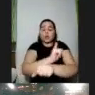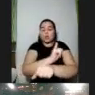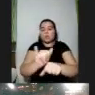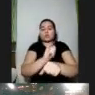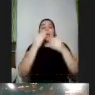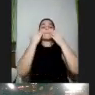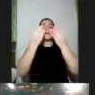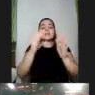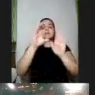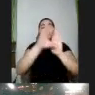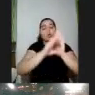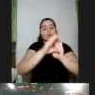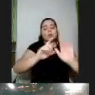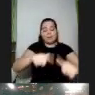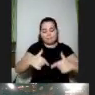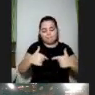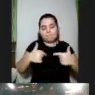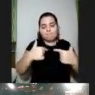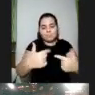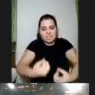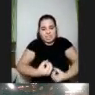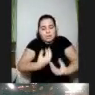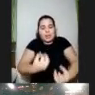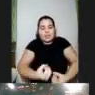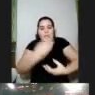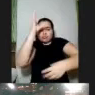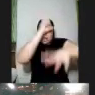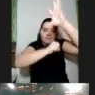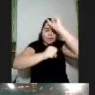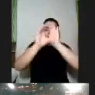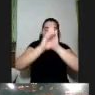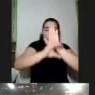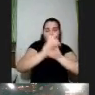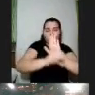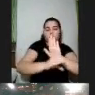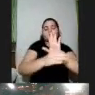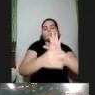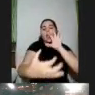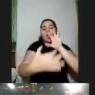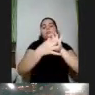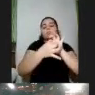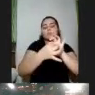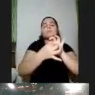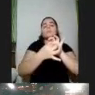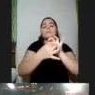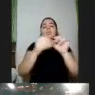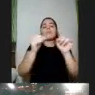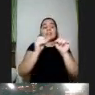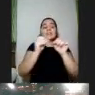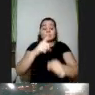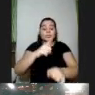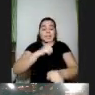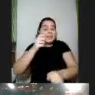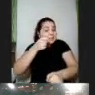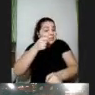ação e expressão em relação a aprendizagem de conceitos e de engajamento e promoção de interesses sobre os conceitos então de uma